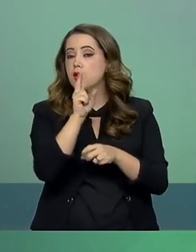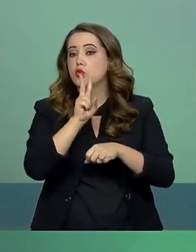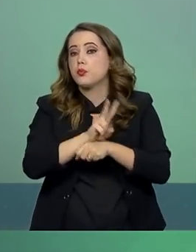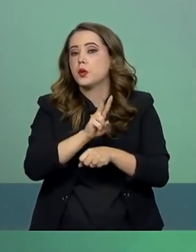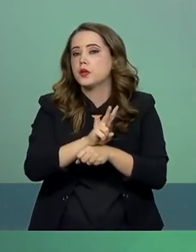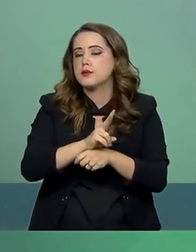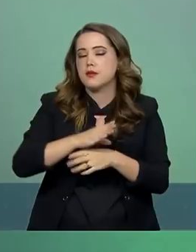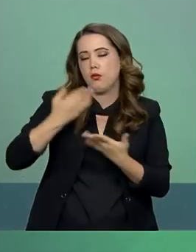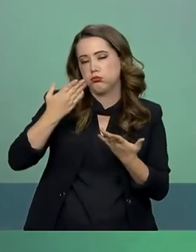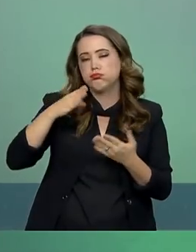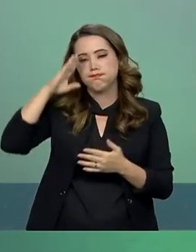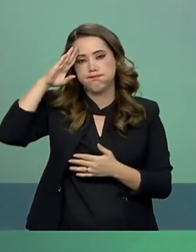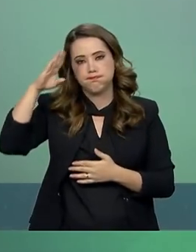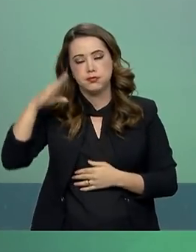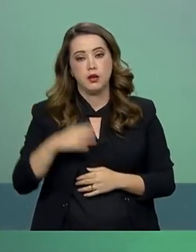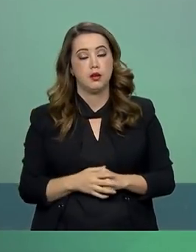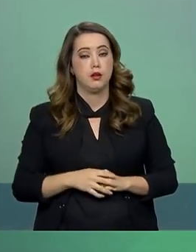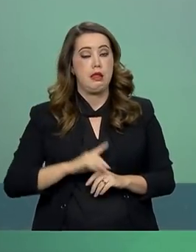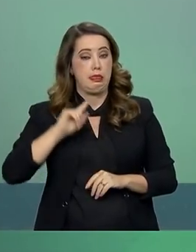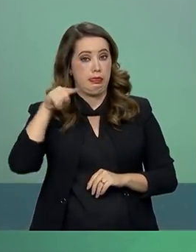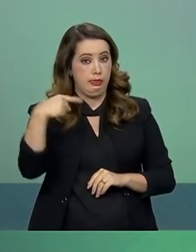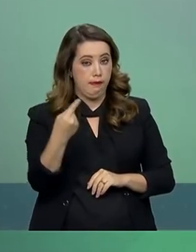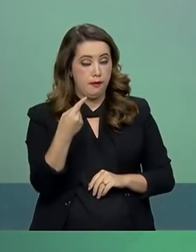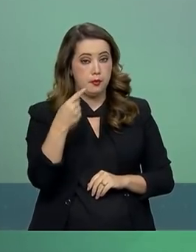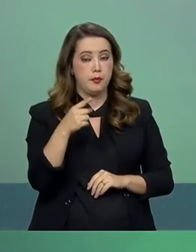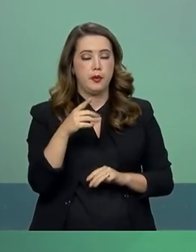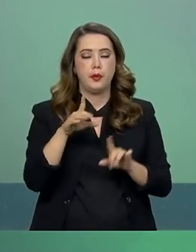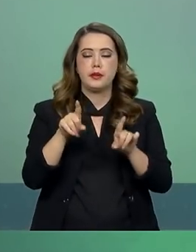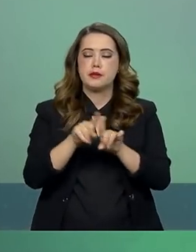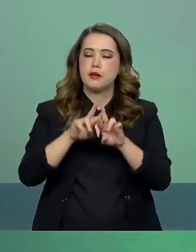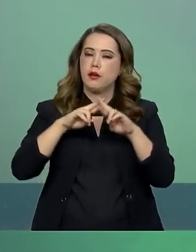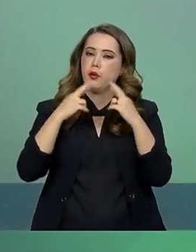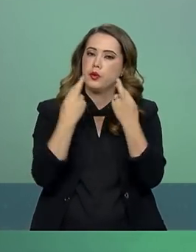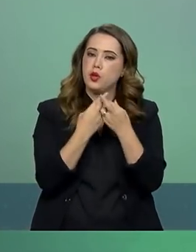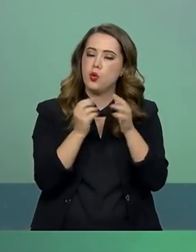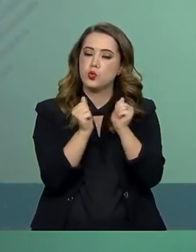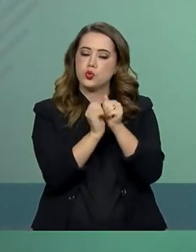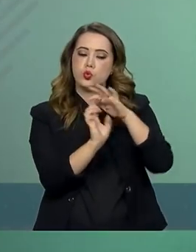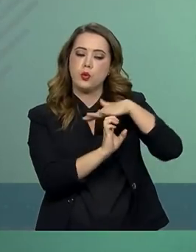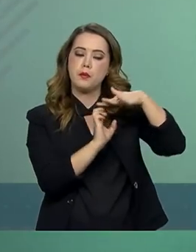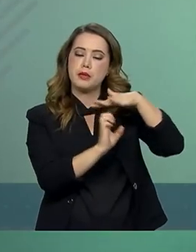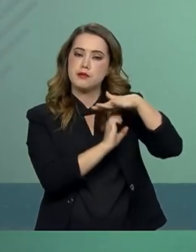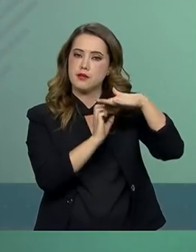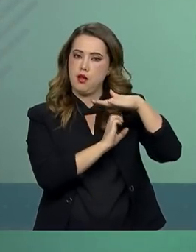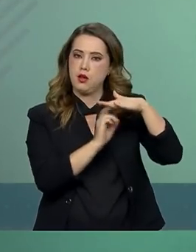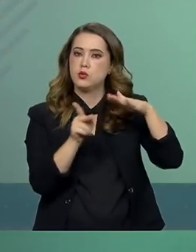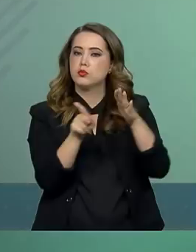Bolsonaro terá um encontro com empresários na Embaixada do Brasil.